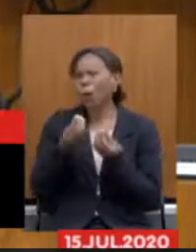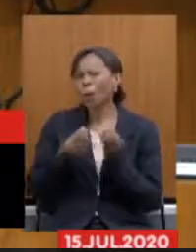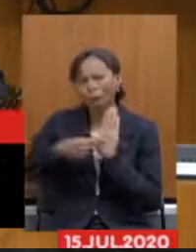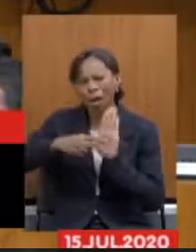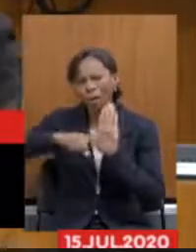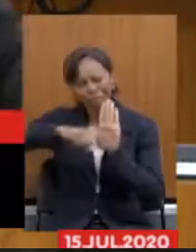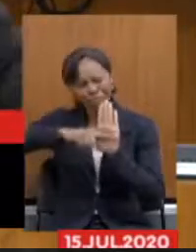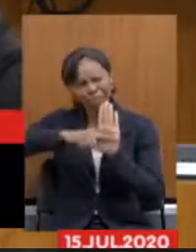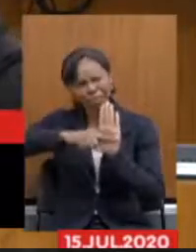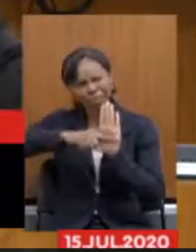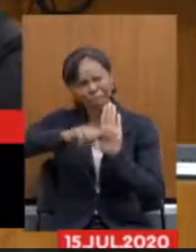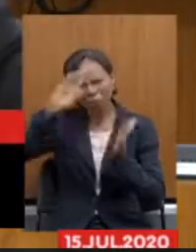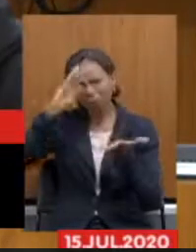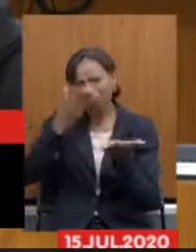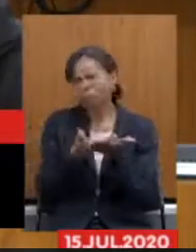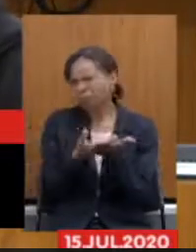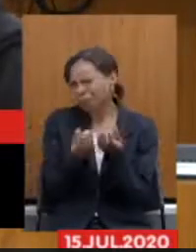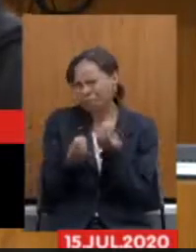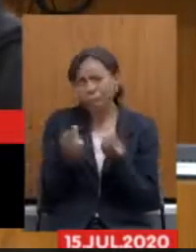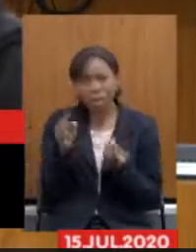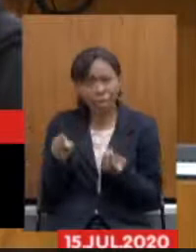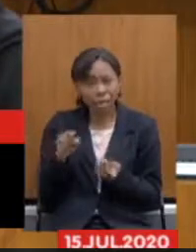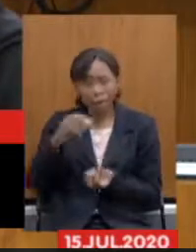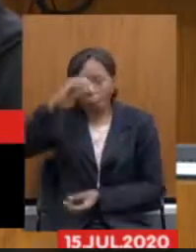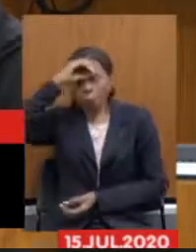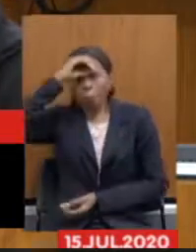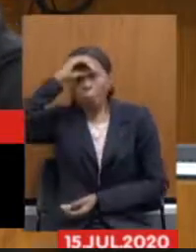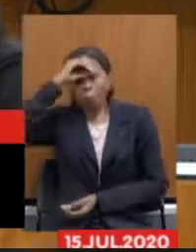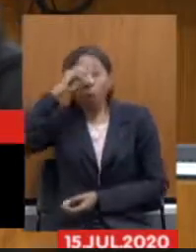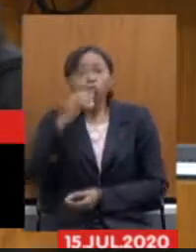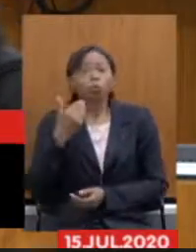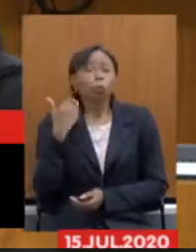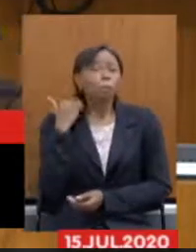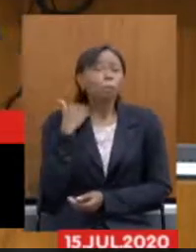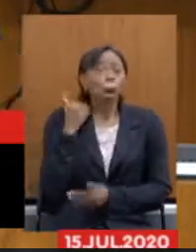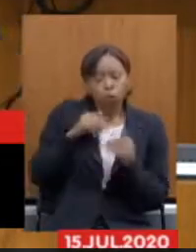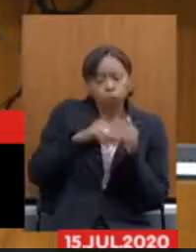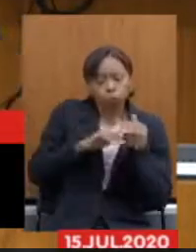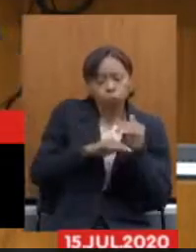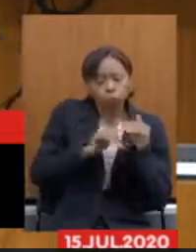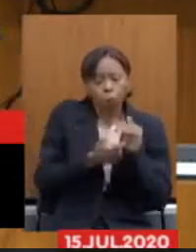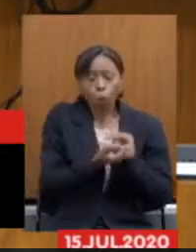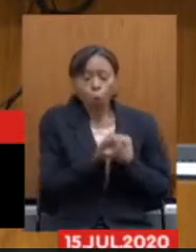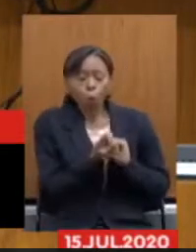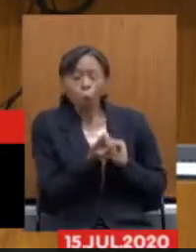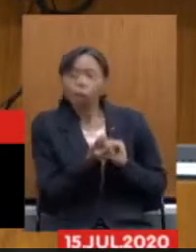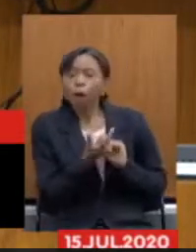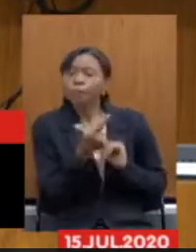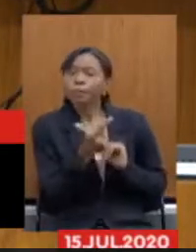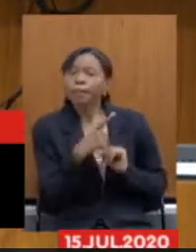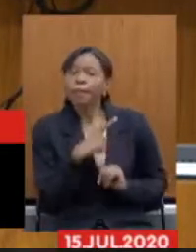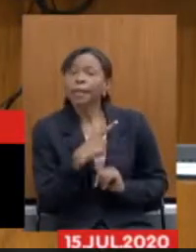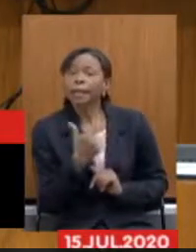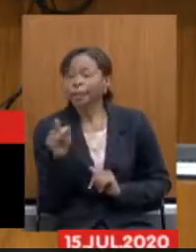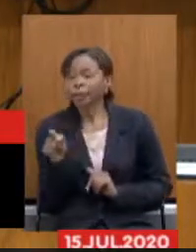seja confiável ele não consegue saber o que tem no caixa nos três bancos e isso não pode ser crueldade